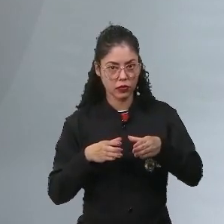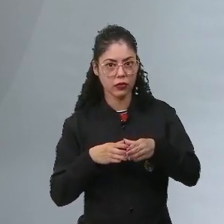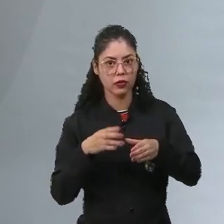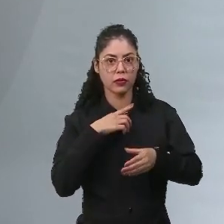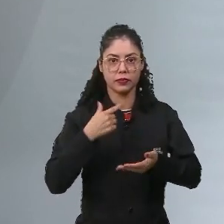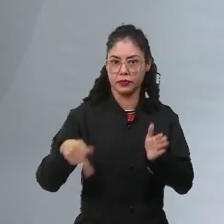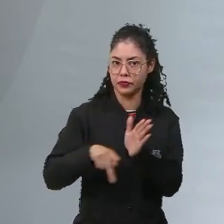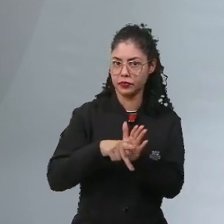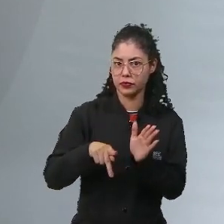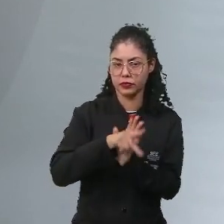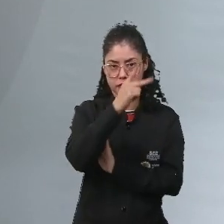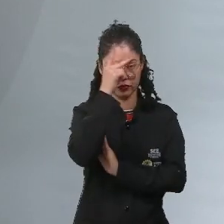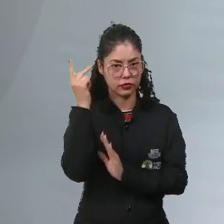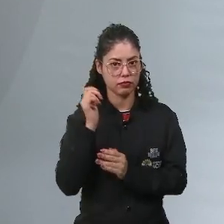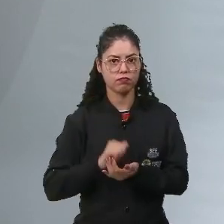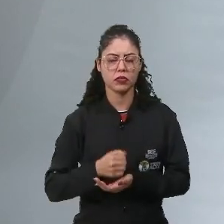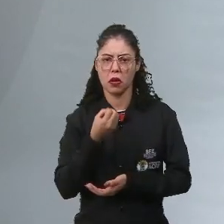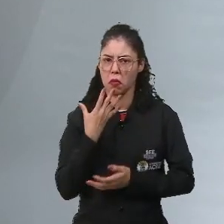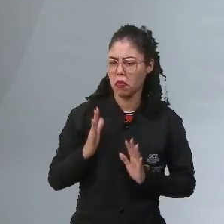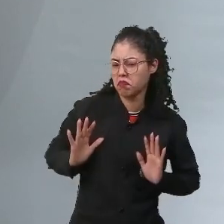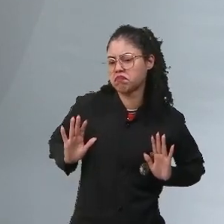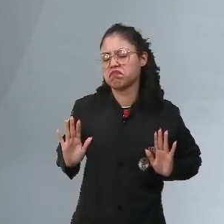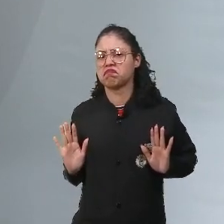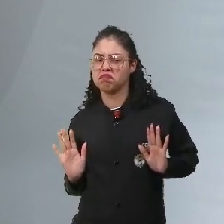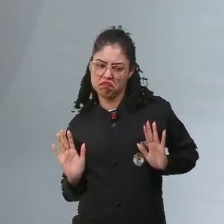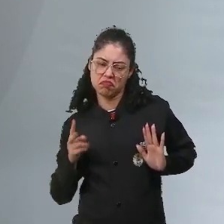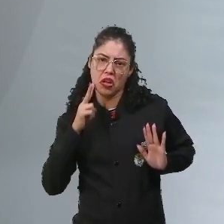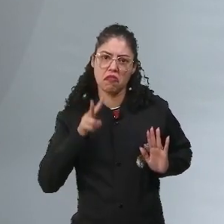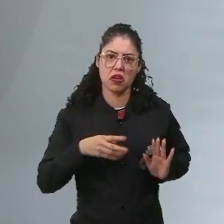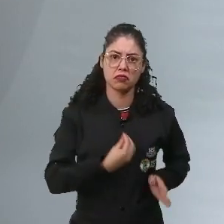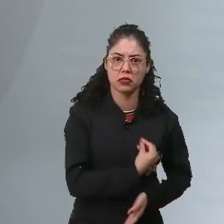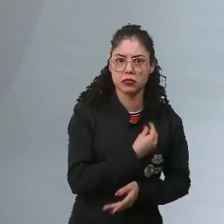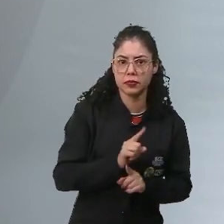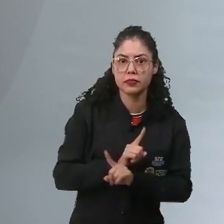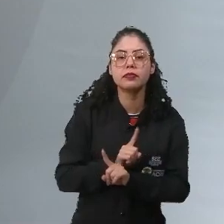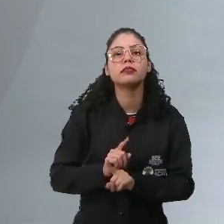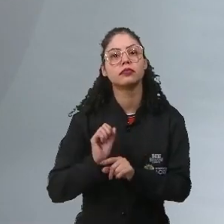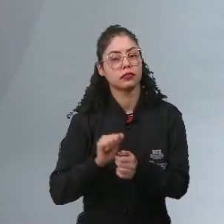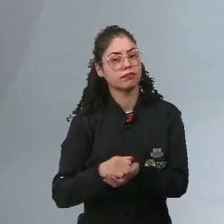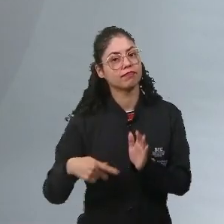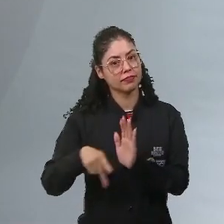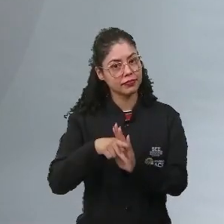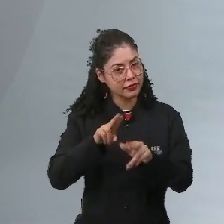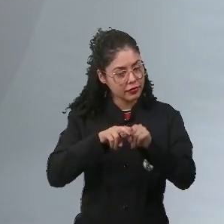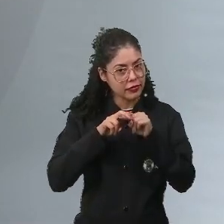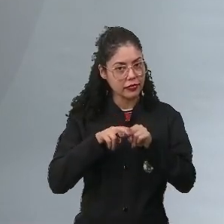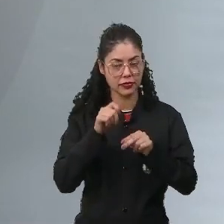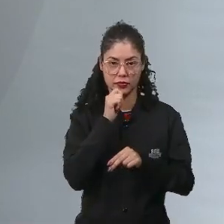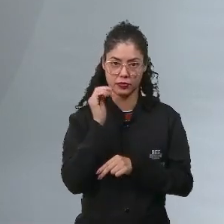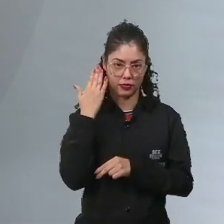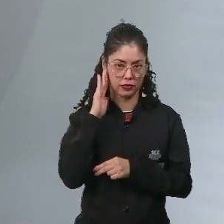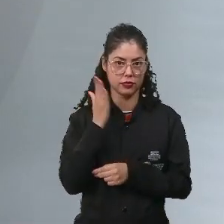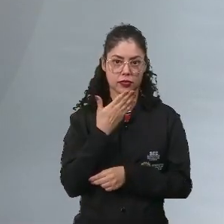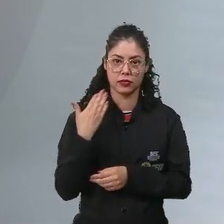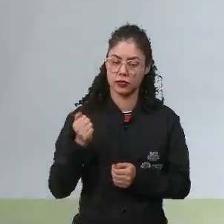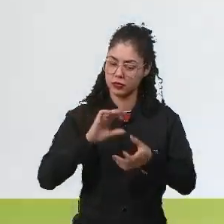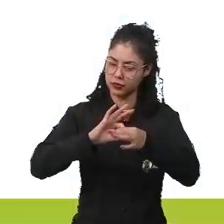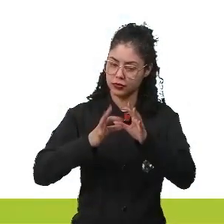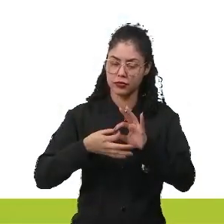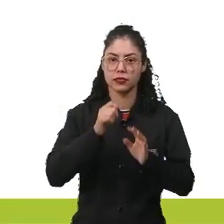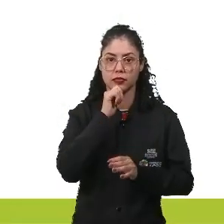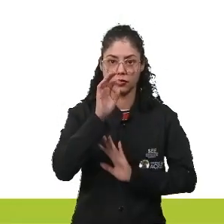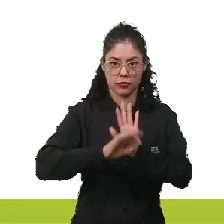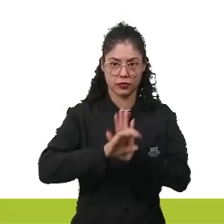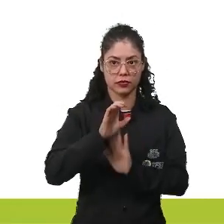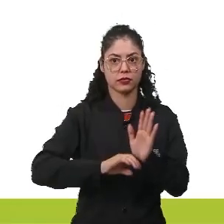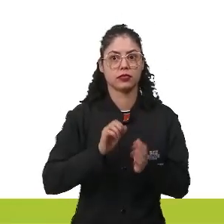pessoas que não estão satisfeitas com o modo em que a qual estão vivendo. E exatamente isso, por isso que a gente começa entendendo o contexto da França